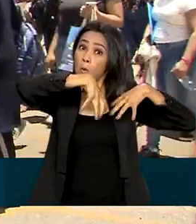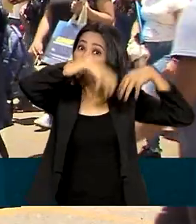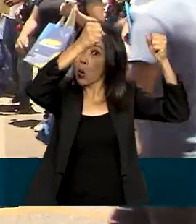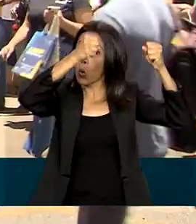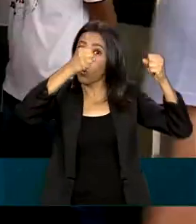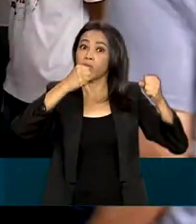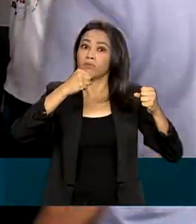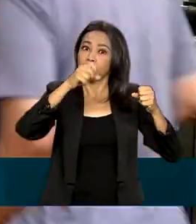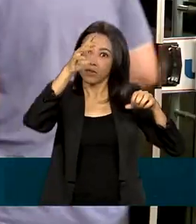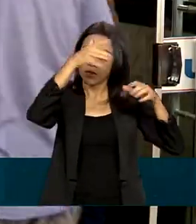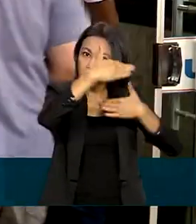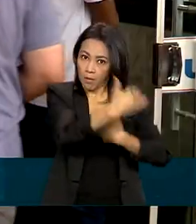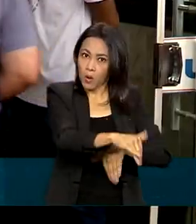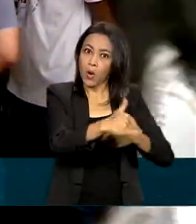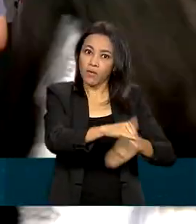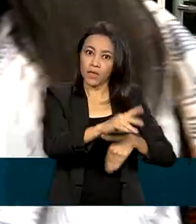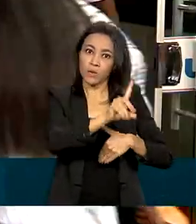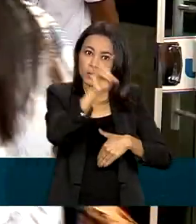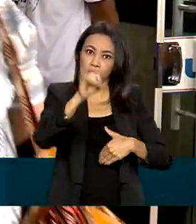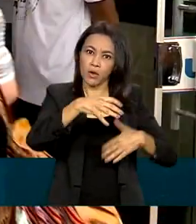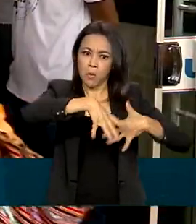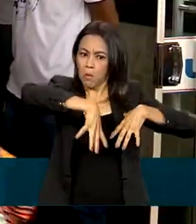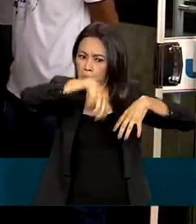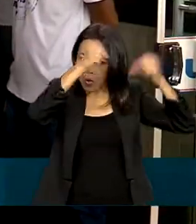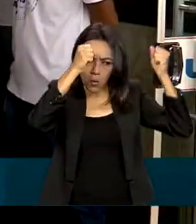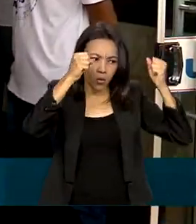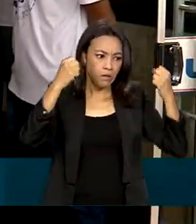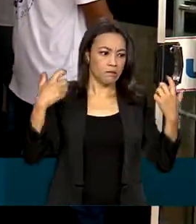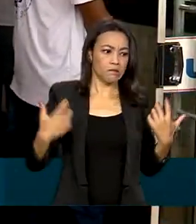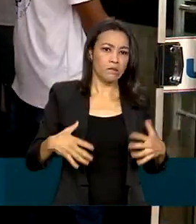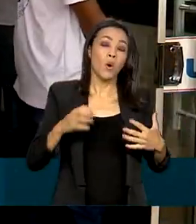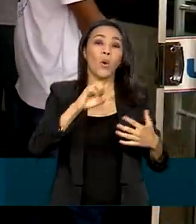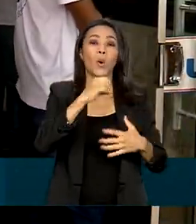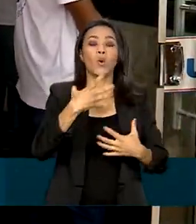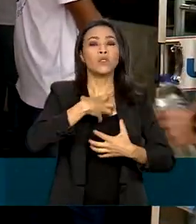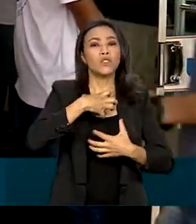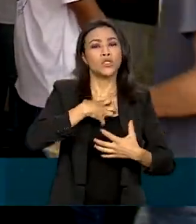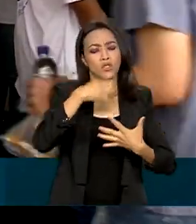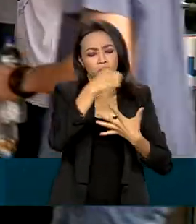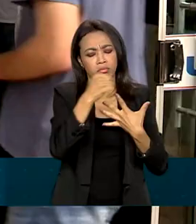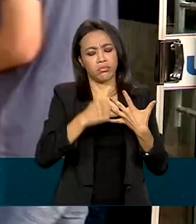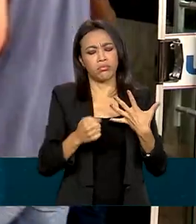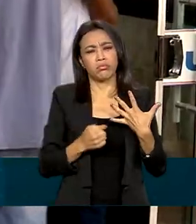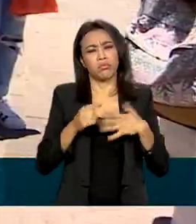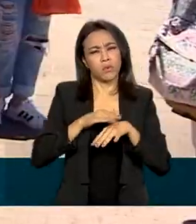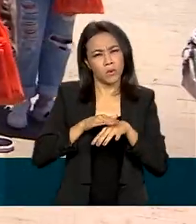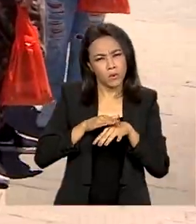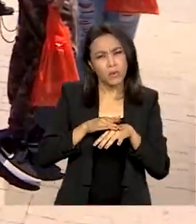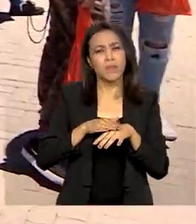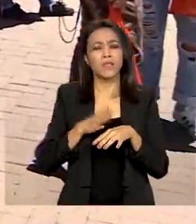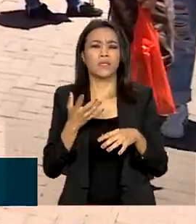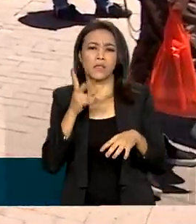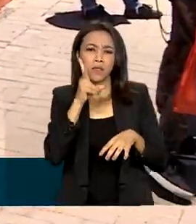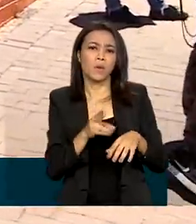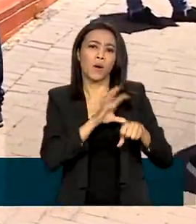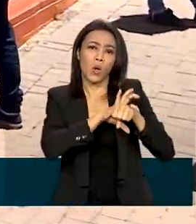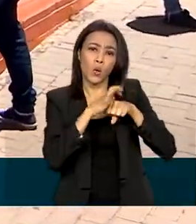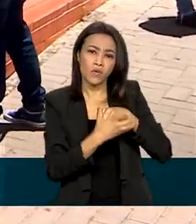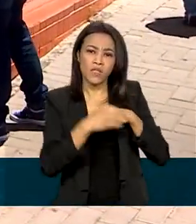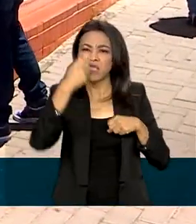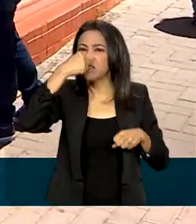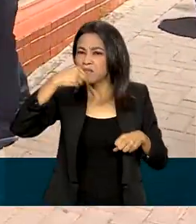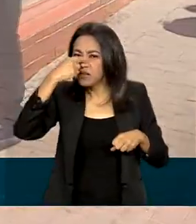elétrica nos locais de prova, por exemplo, ou ainda por ter apresentado sintomas de doenças infectocontagiosas como a Covid, influenza,